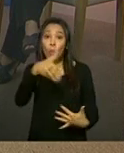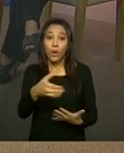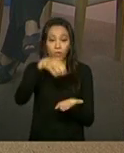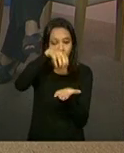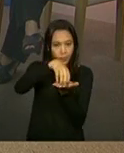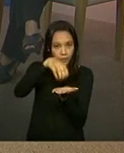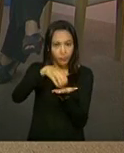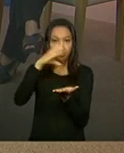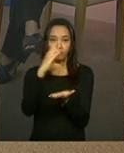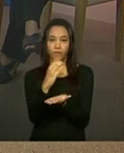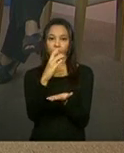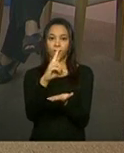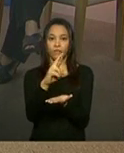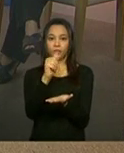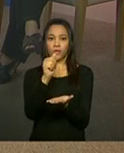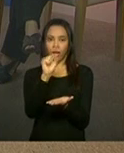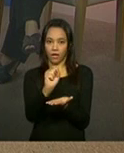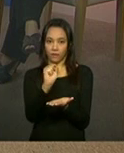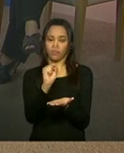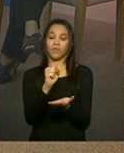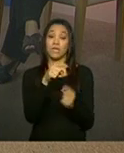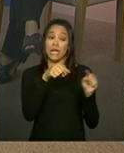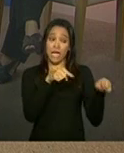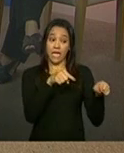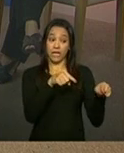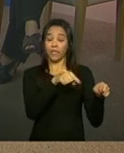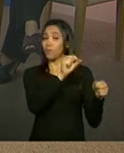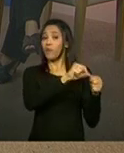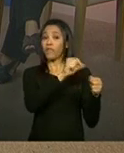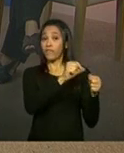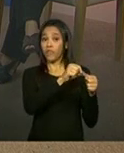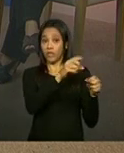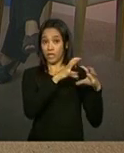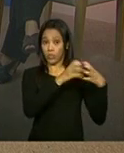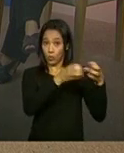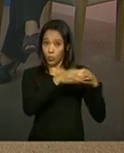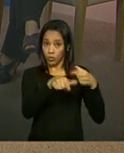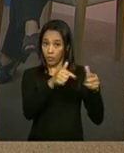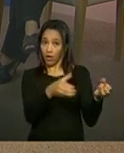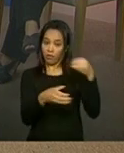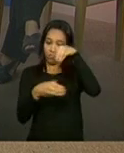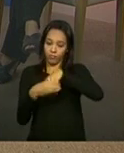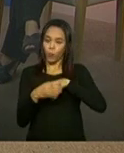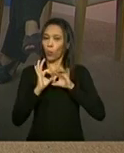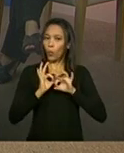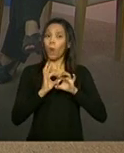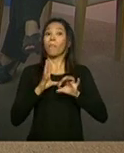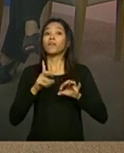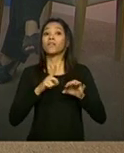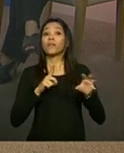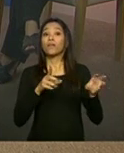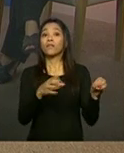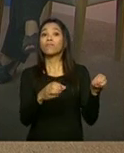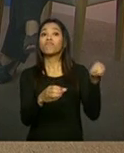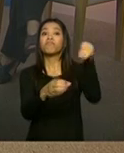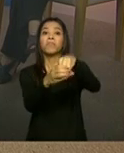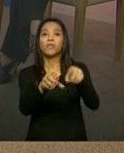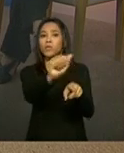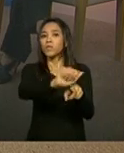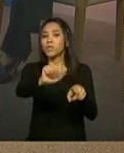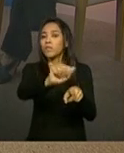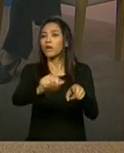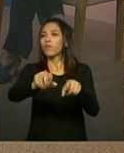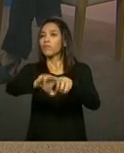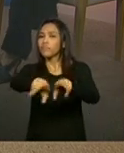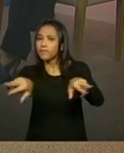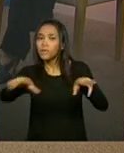não está, quando um serviço de convivência não é realizado dentro do CRAS, ele é conveniado em alguma entidade. Só ressaltando que o CRAS,